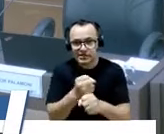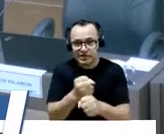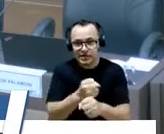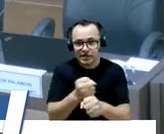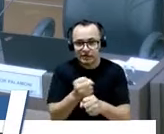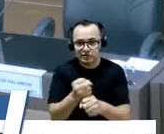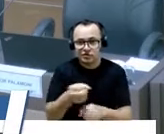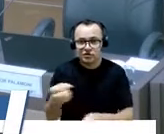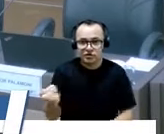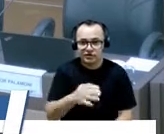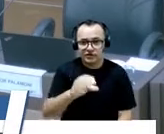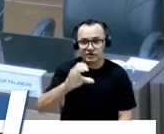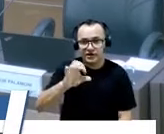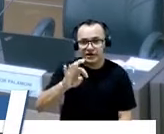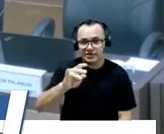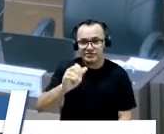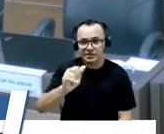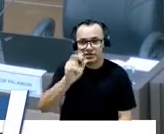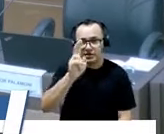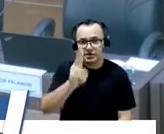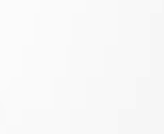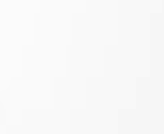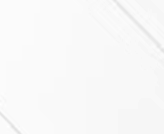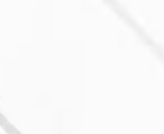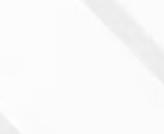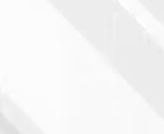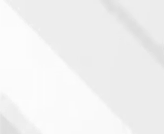carismática católica no mundo. Muito obrigado. Obrigado.